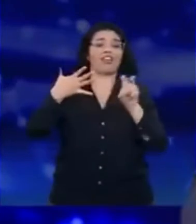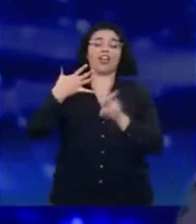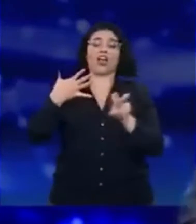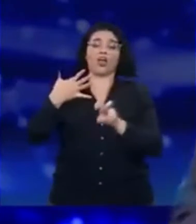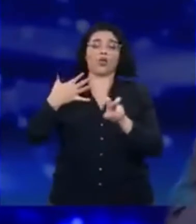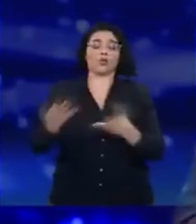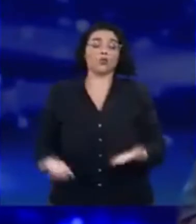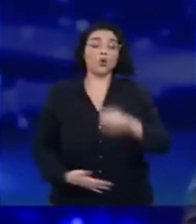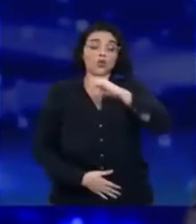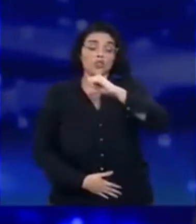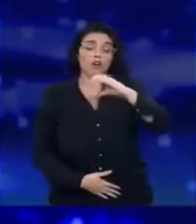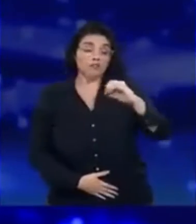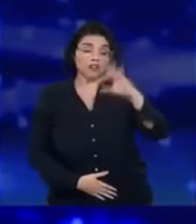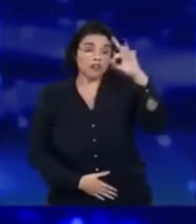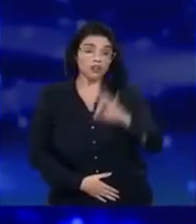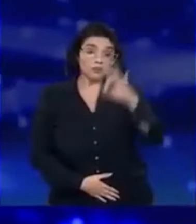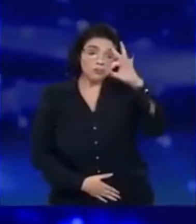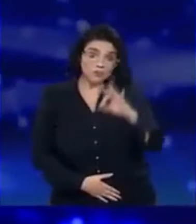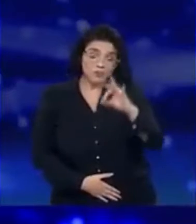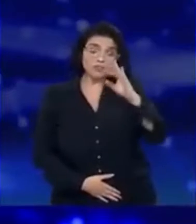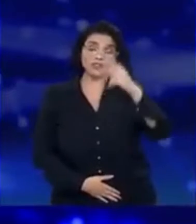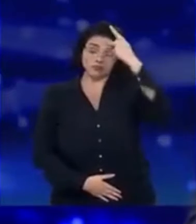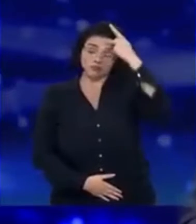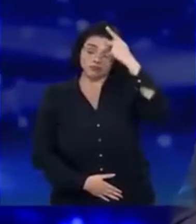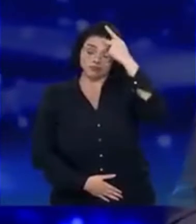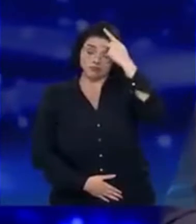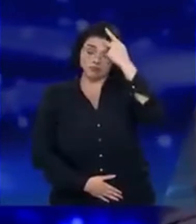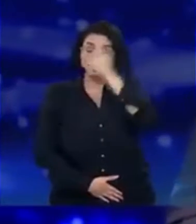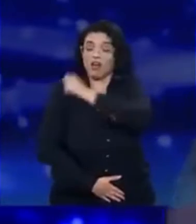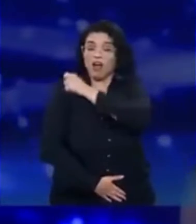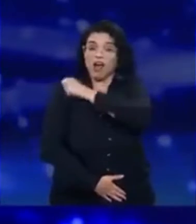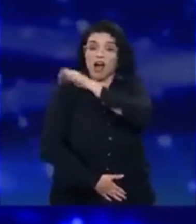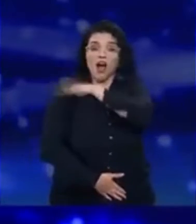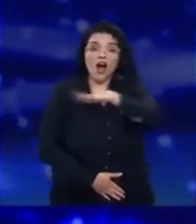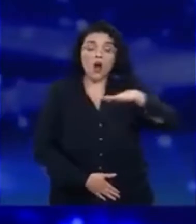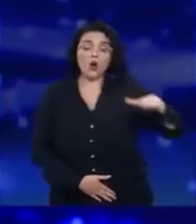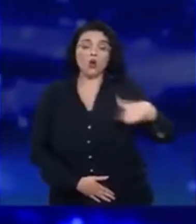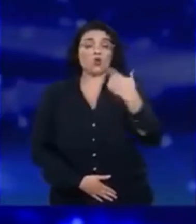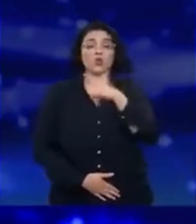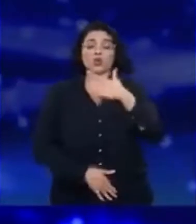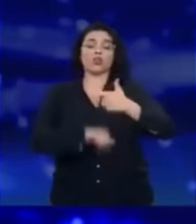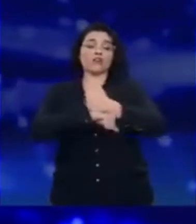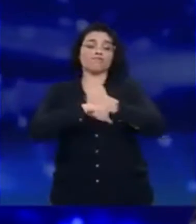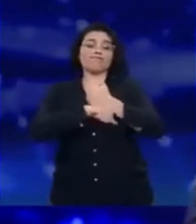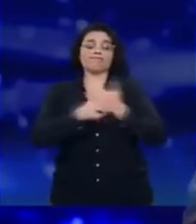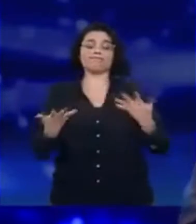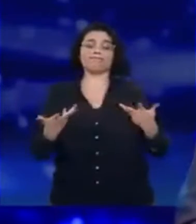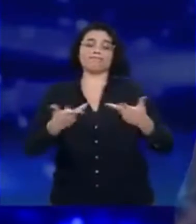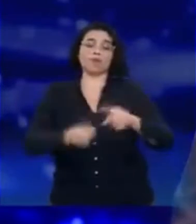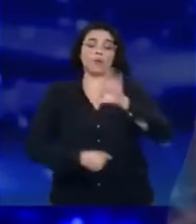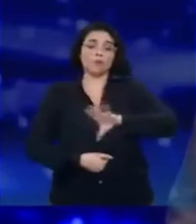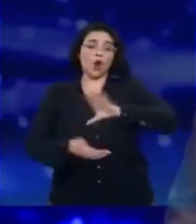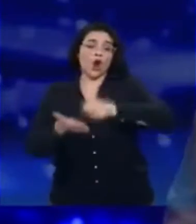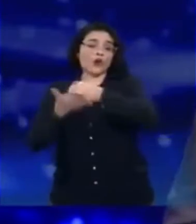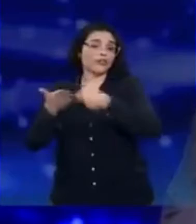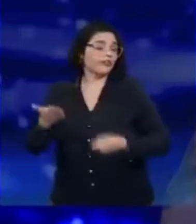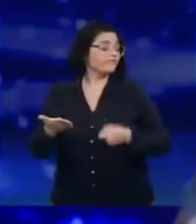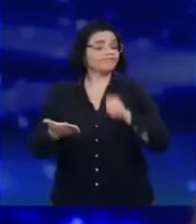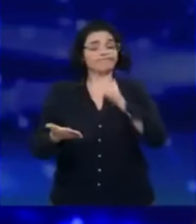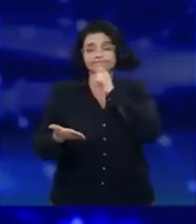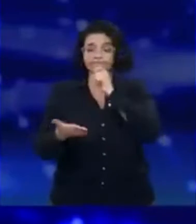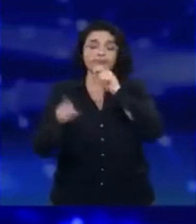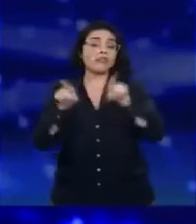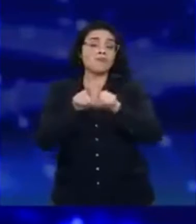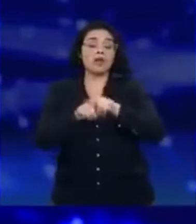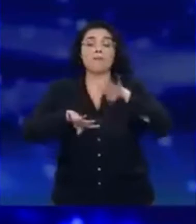tenha 90% dos seus alunos que terminam o ensino médio sem proficiência em português, sem proficiência em matemática.